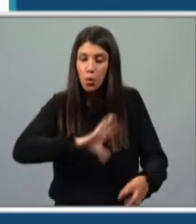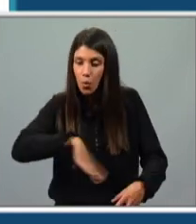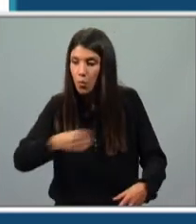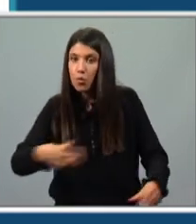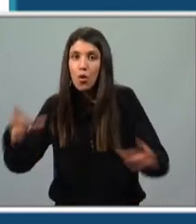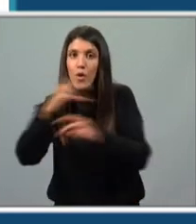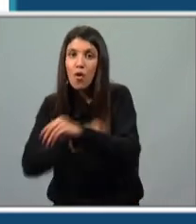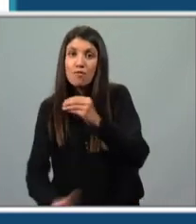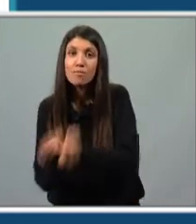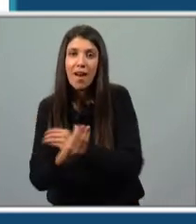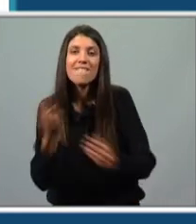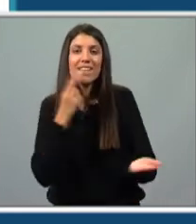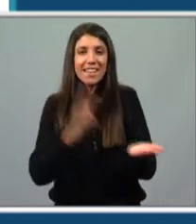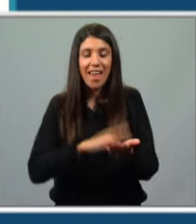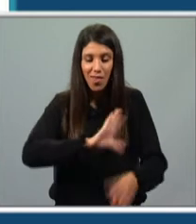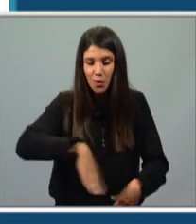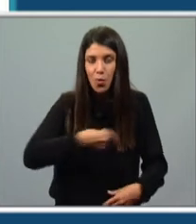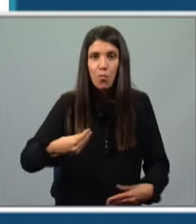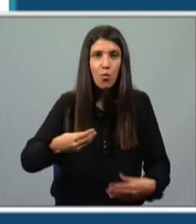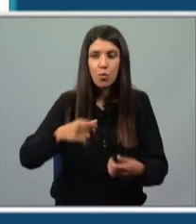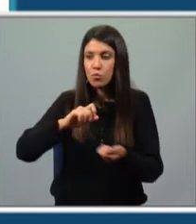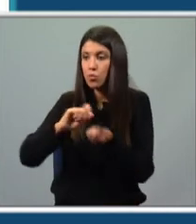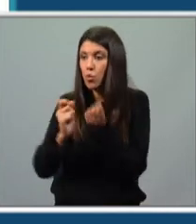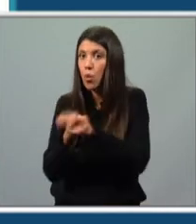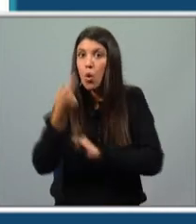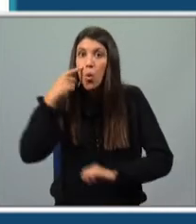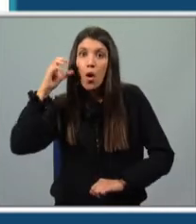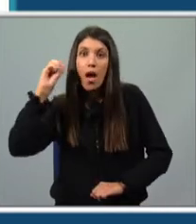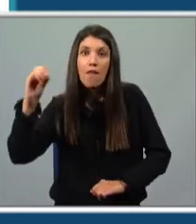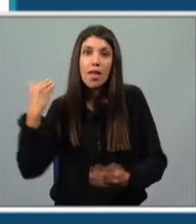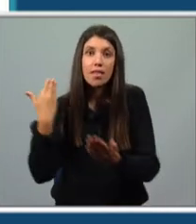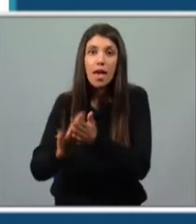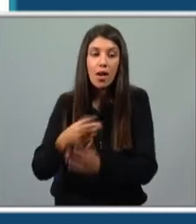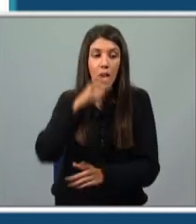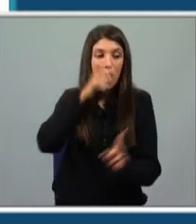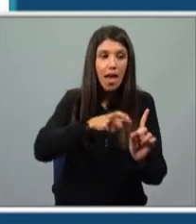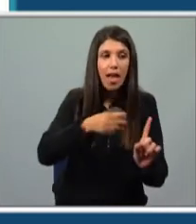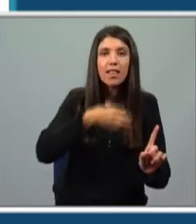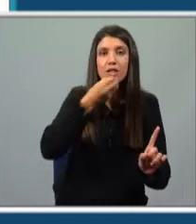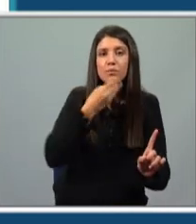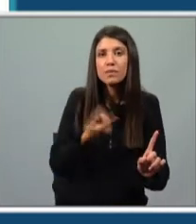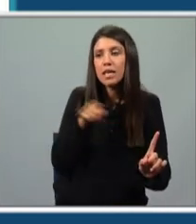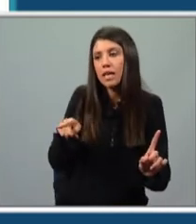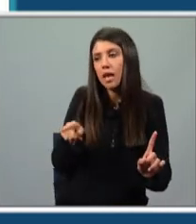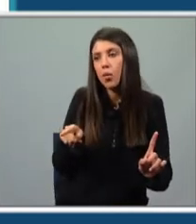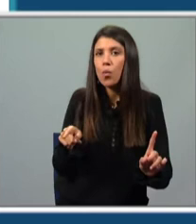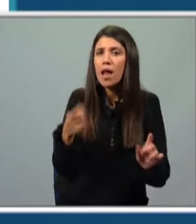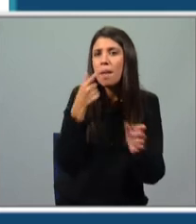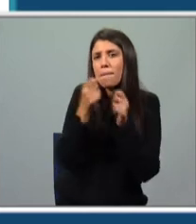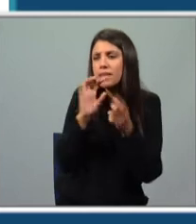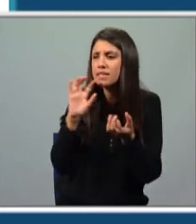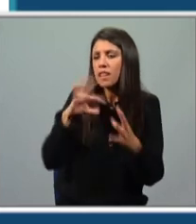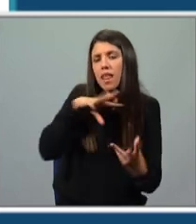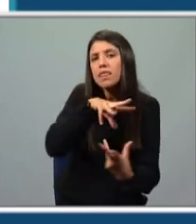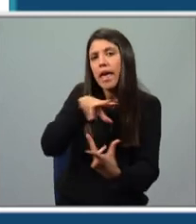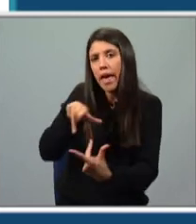mundo. É verdade, um mundo completamente desconhecido e que a mesma nos retrata como semelhante à natureza da